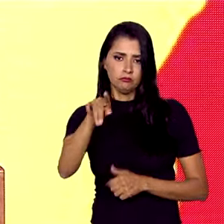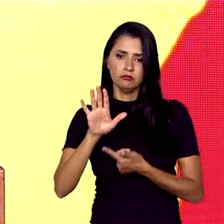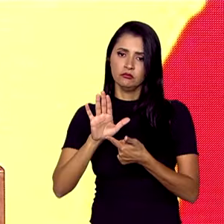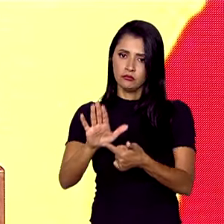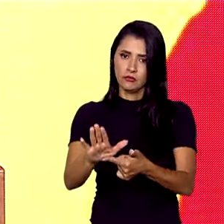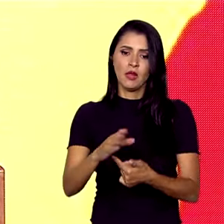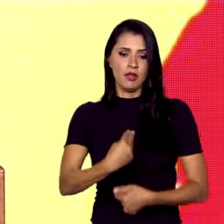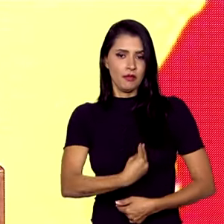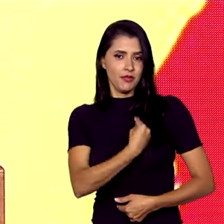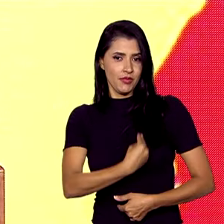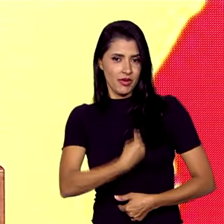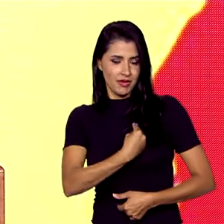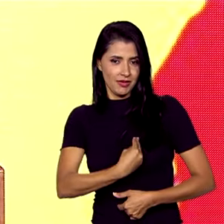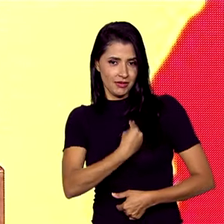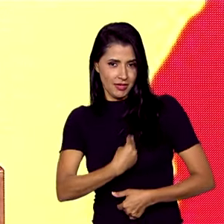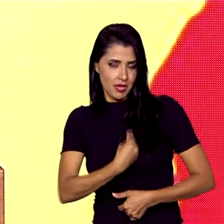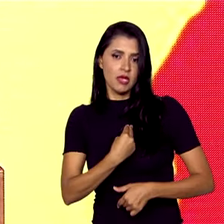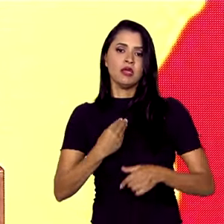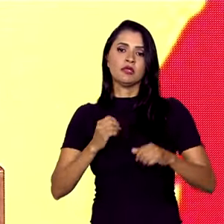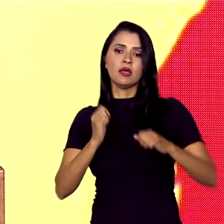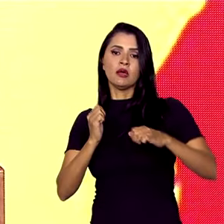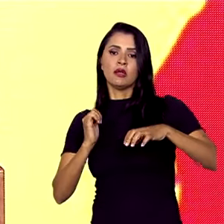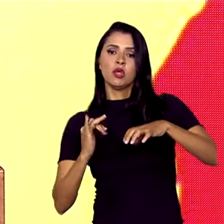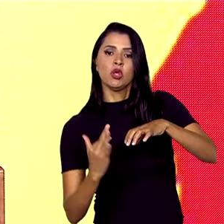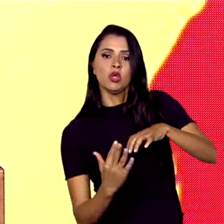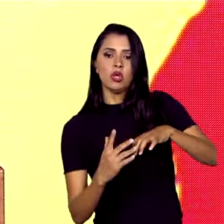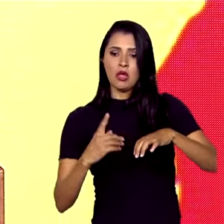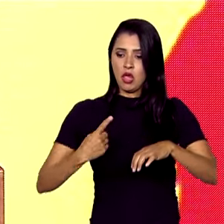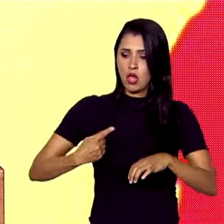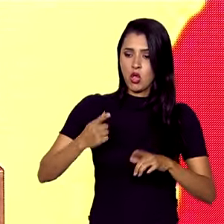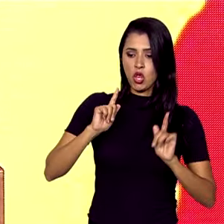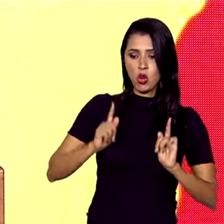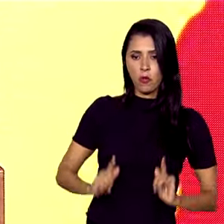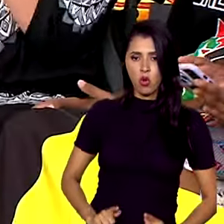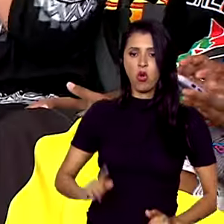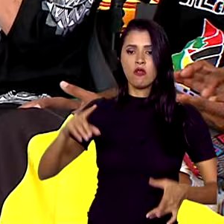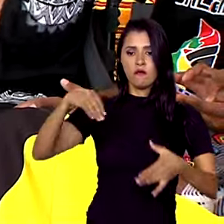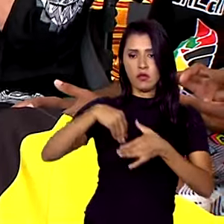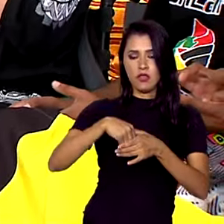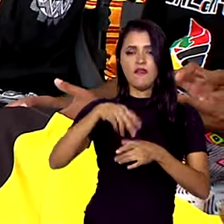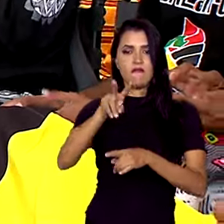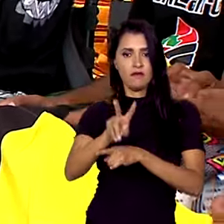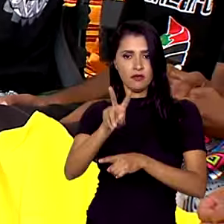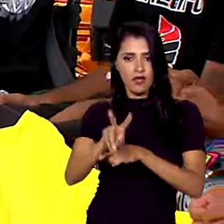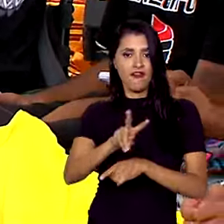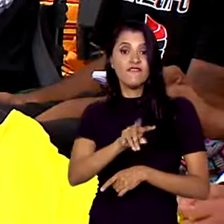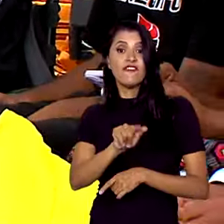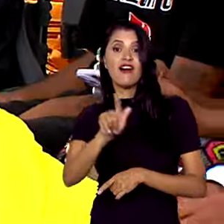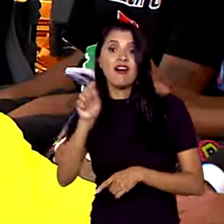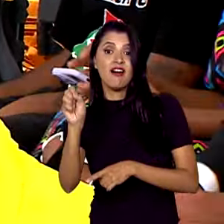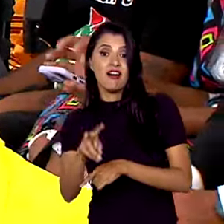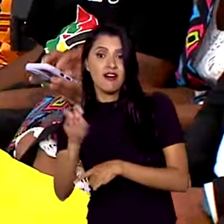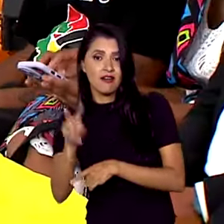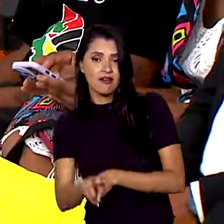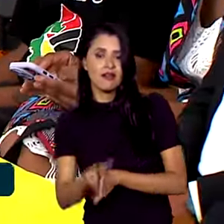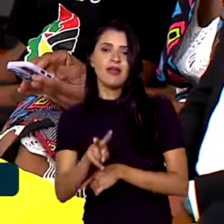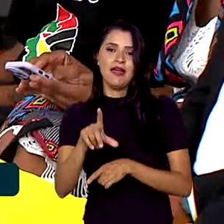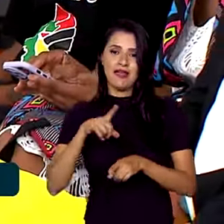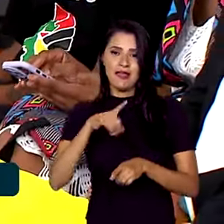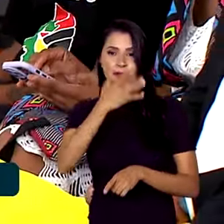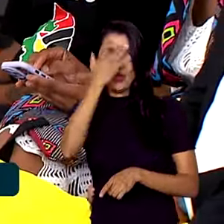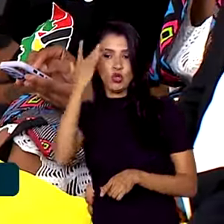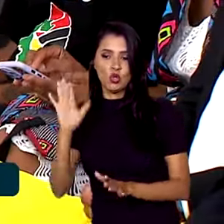quilombolas entre os públicos que terão as vagas reservadas e a inclusão de mais pessoas de menor